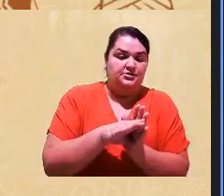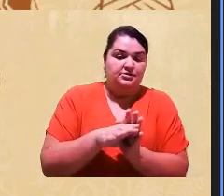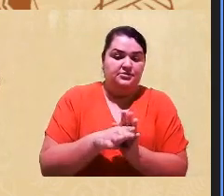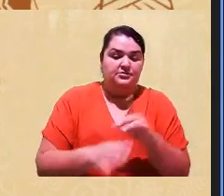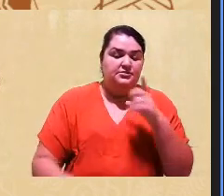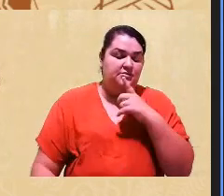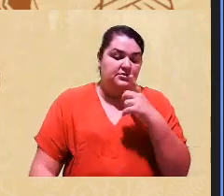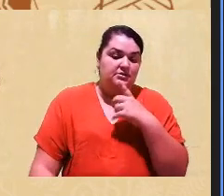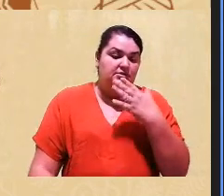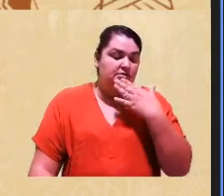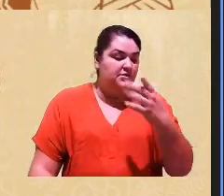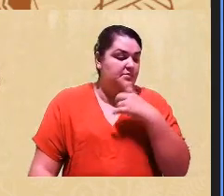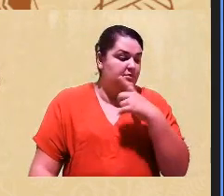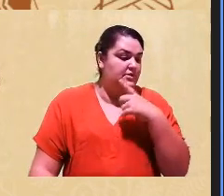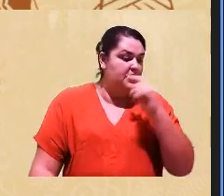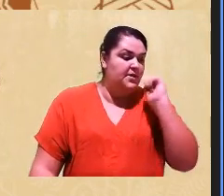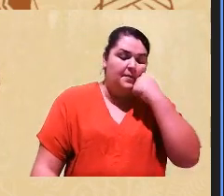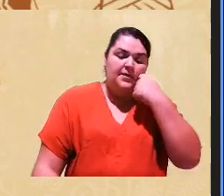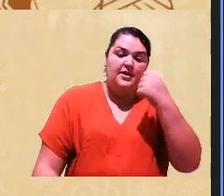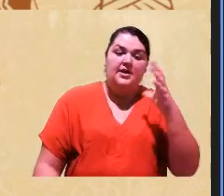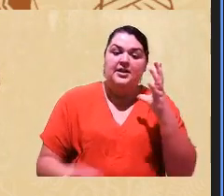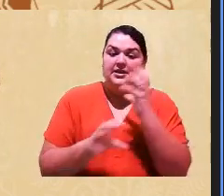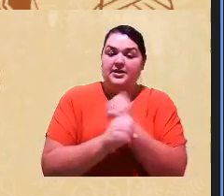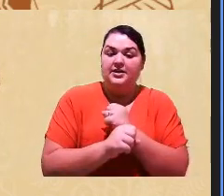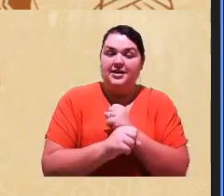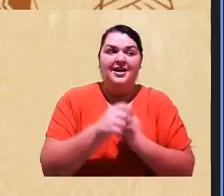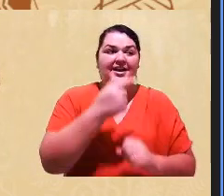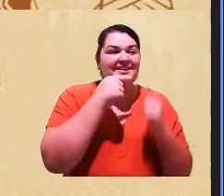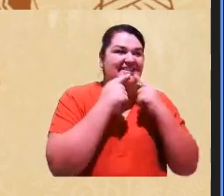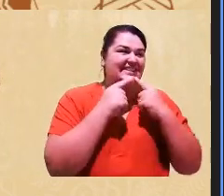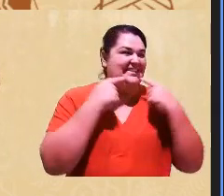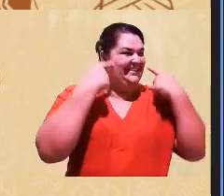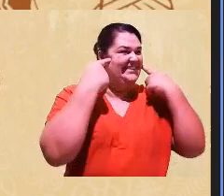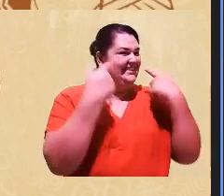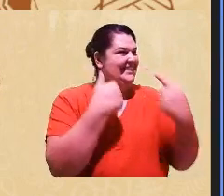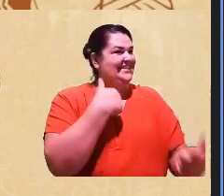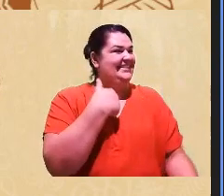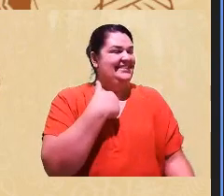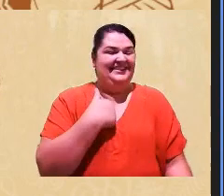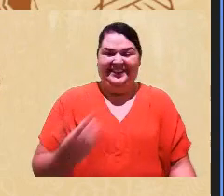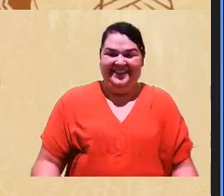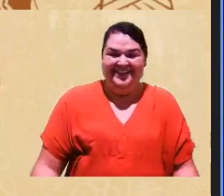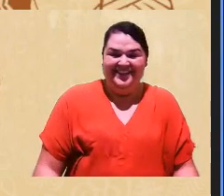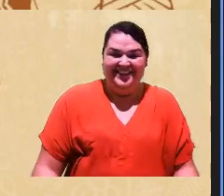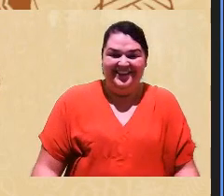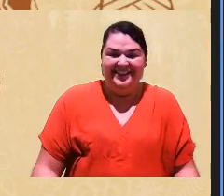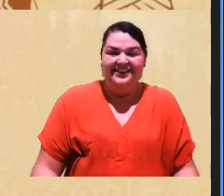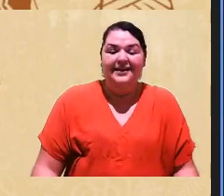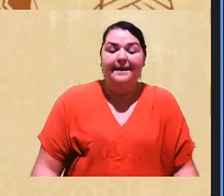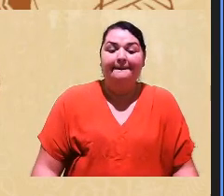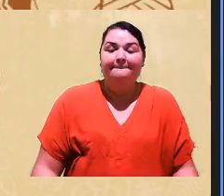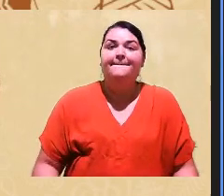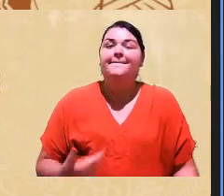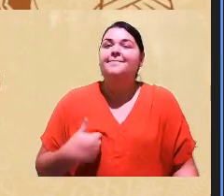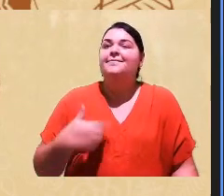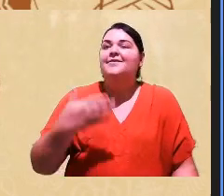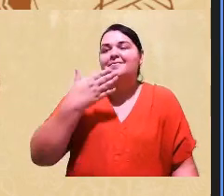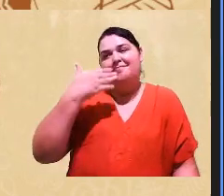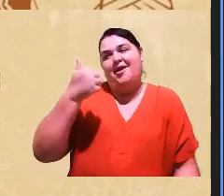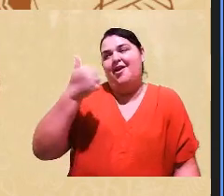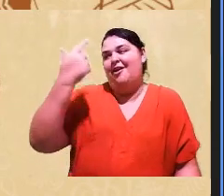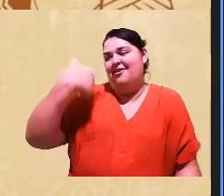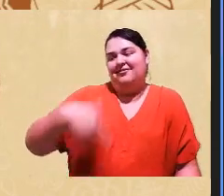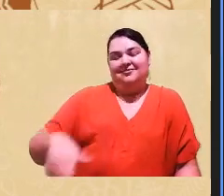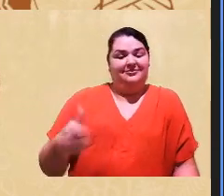tinha uma menina negra que sorriu para mim, e aí eu já fiquei mais tranquila, aí fui